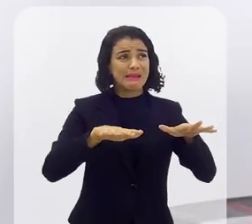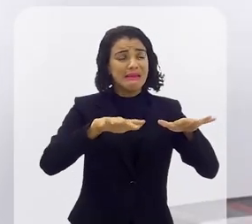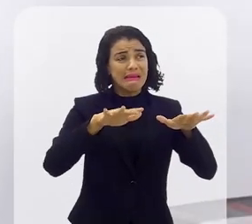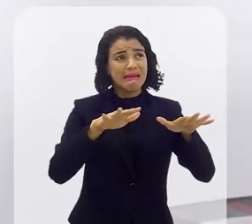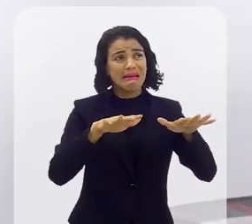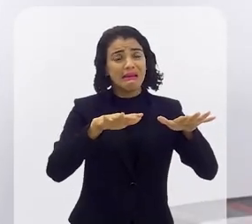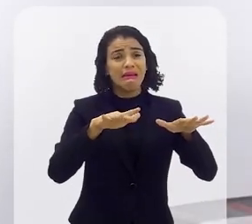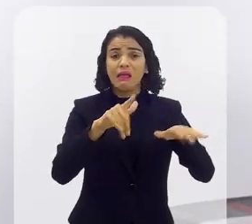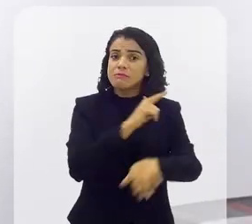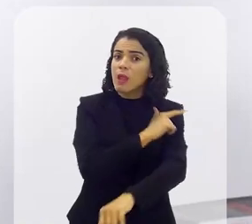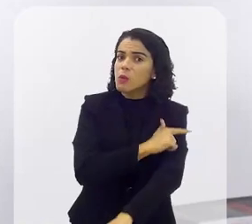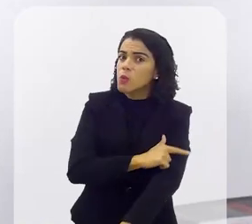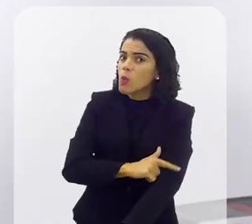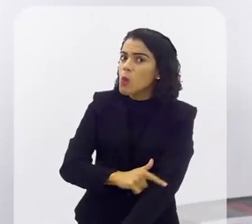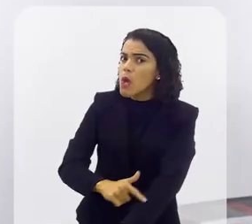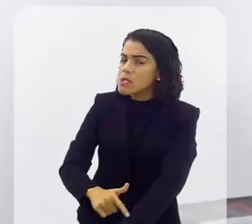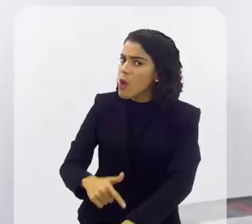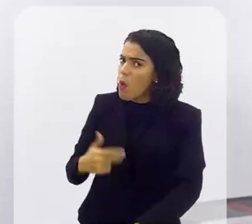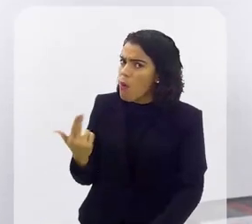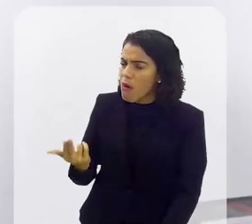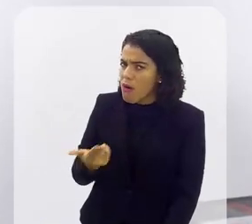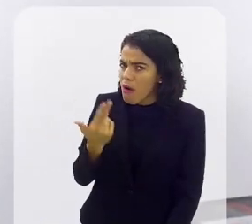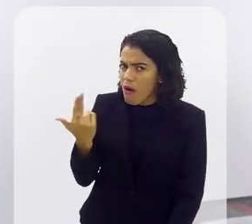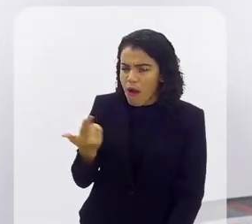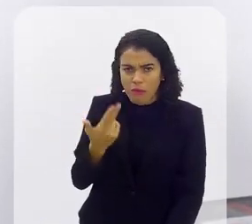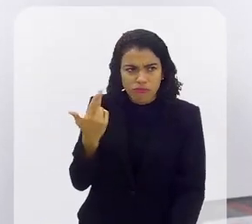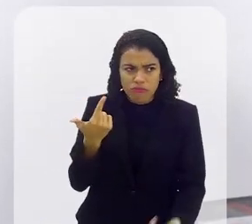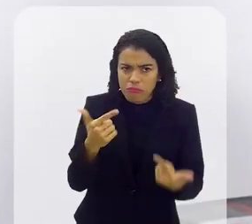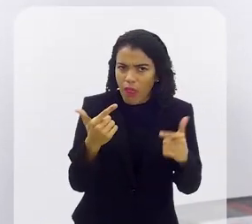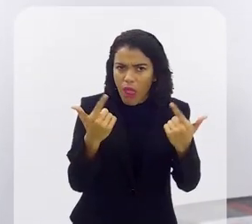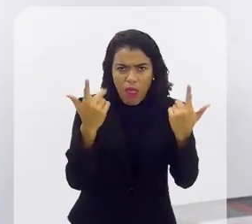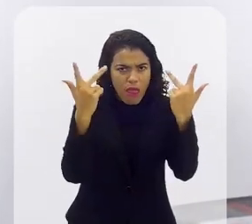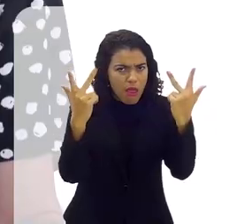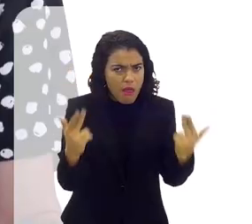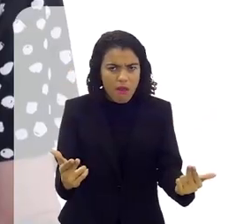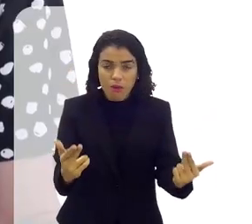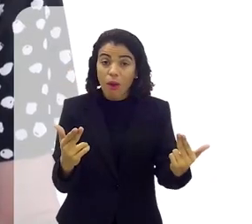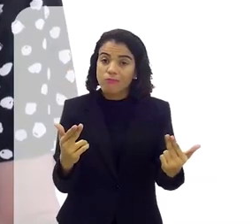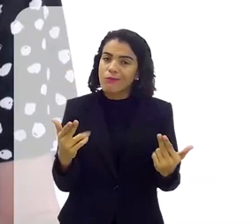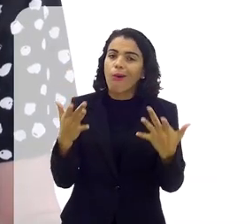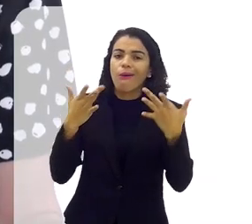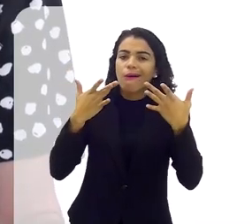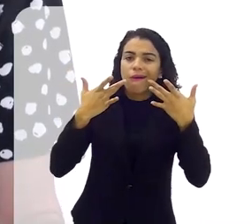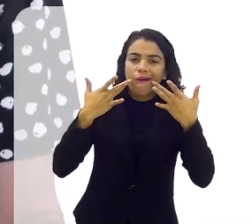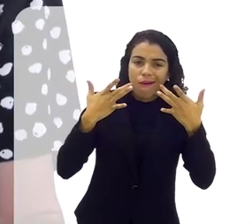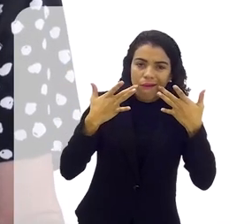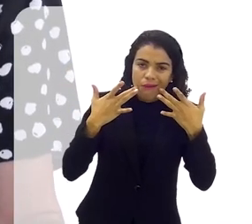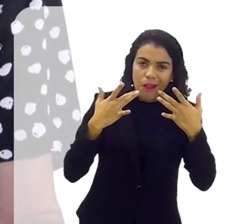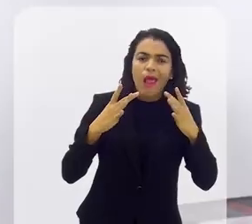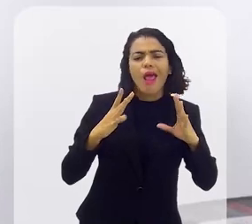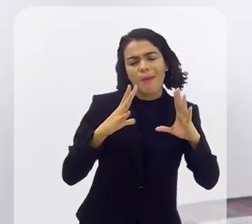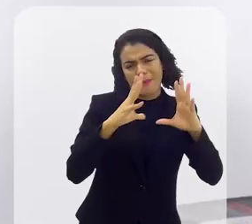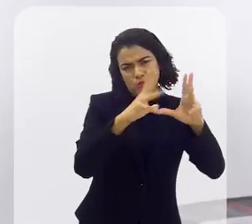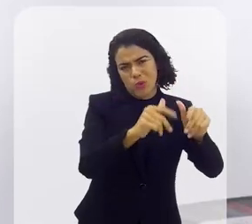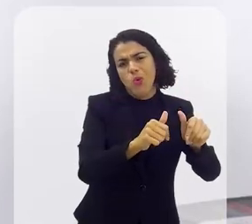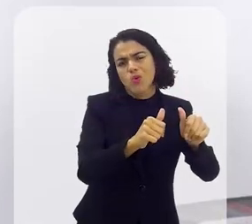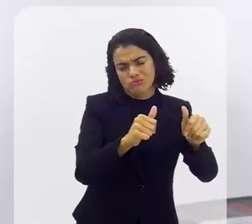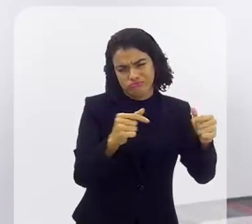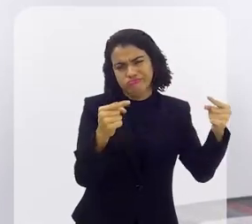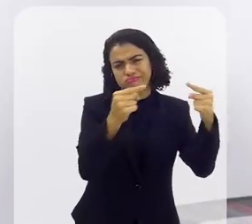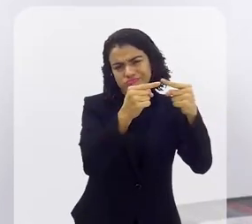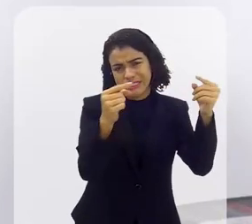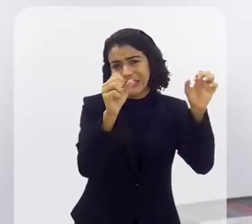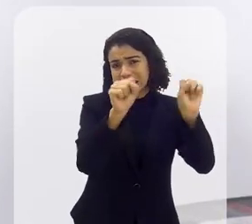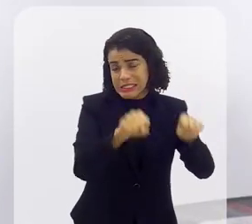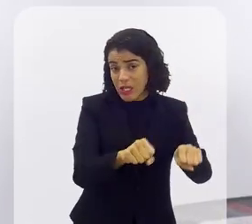é é de uma educação sem igual é impressionante isso então o teatro ele é para todos